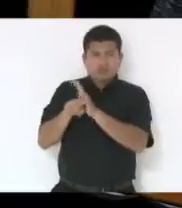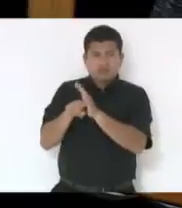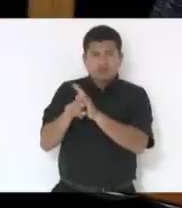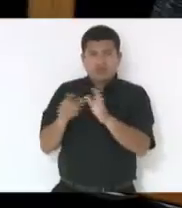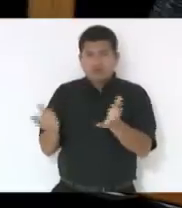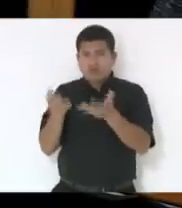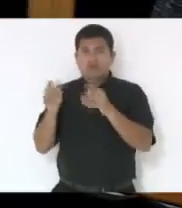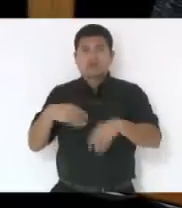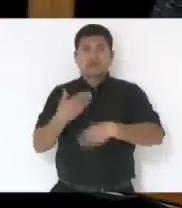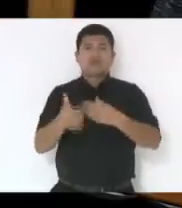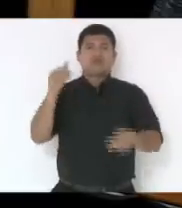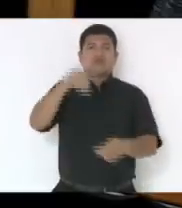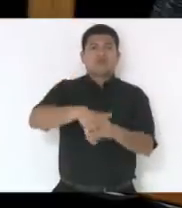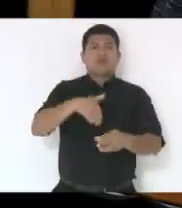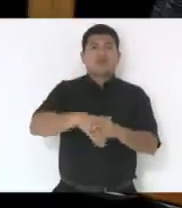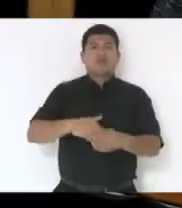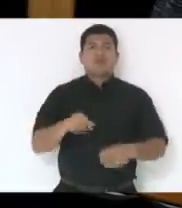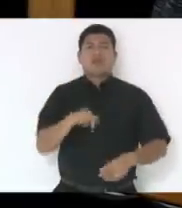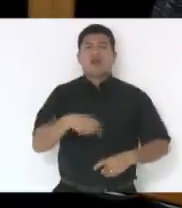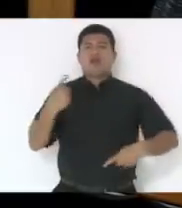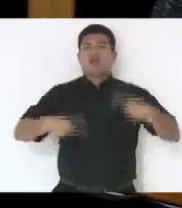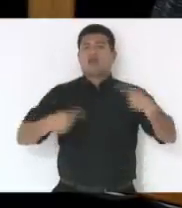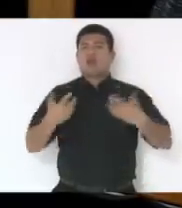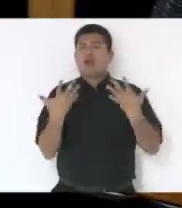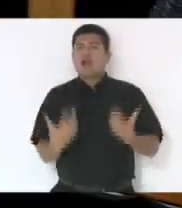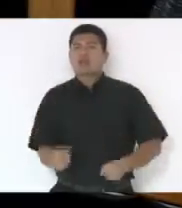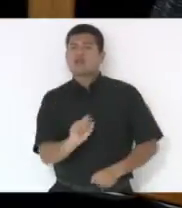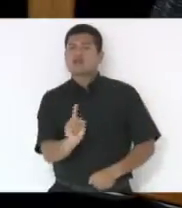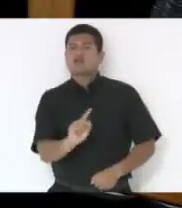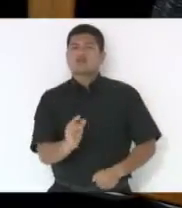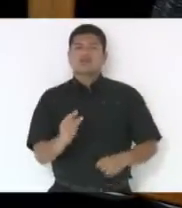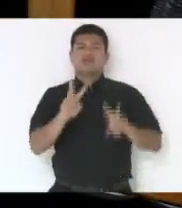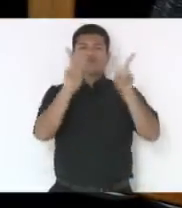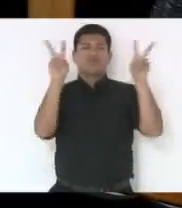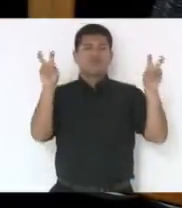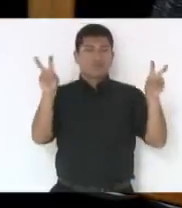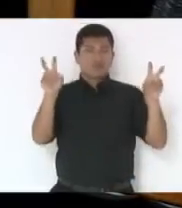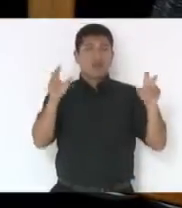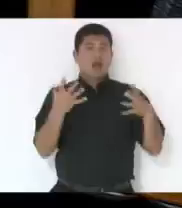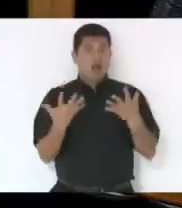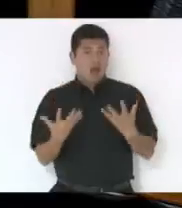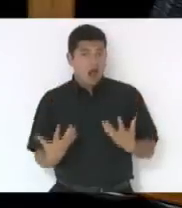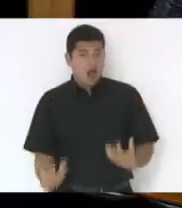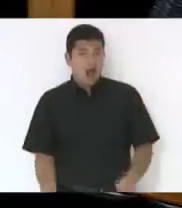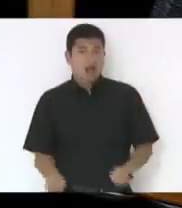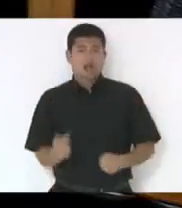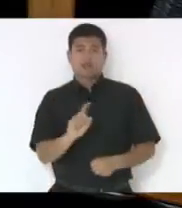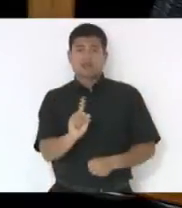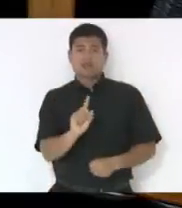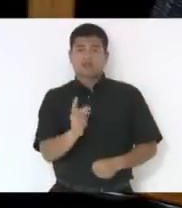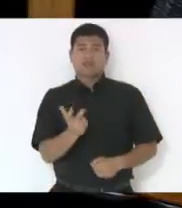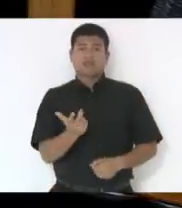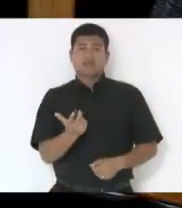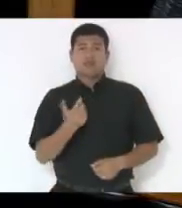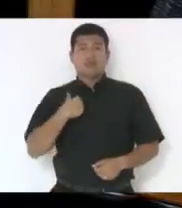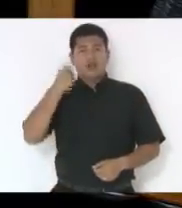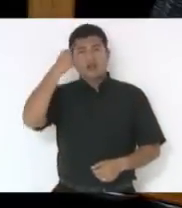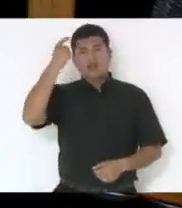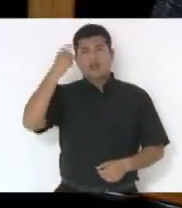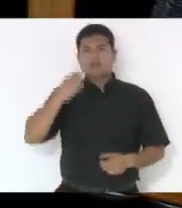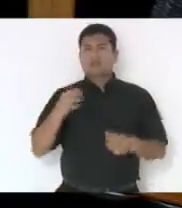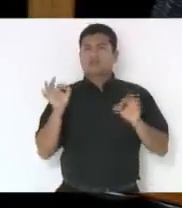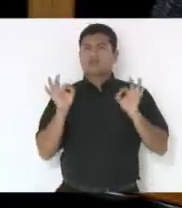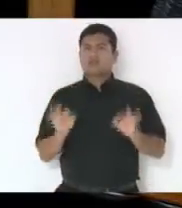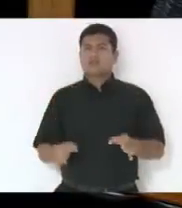seja aqui o debate da admissibilidade apenas. O debate da admissibilidade. E me lembro muito bem que aqui se